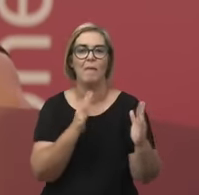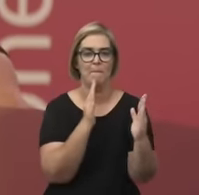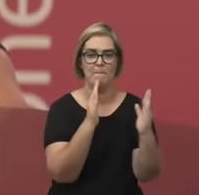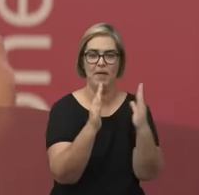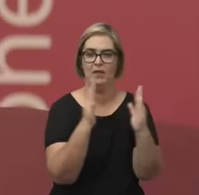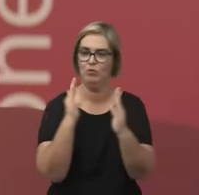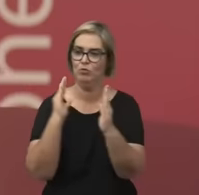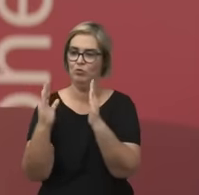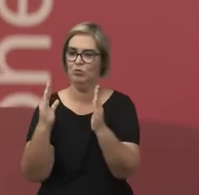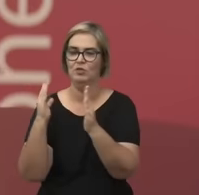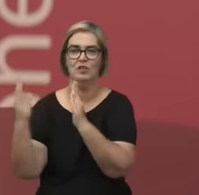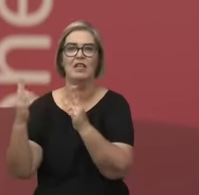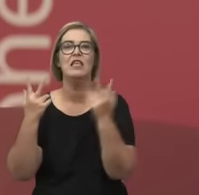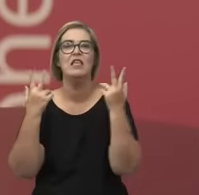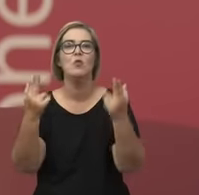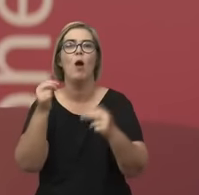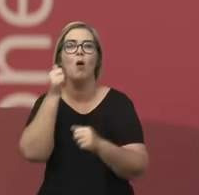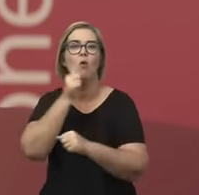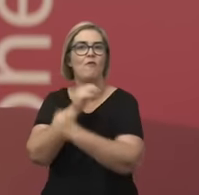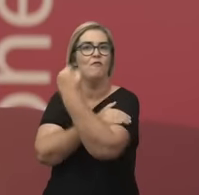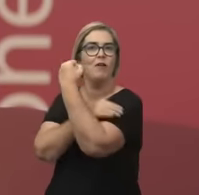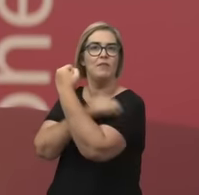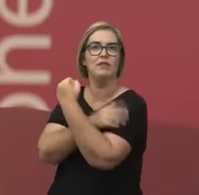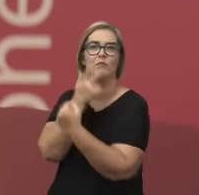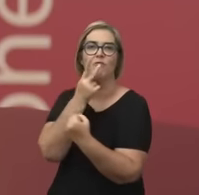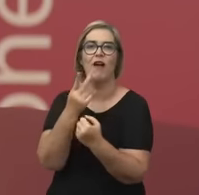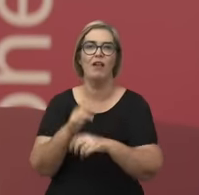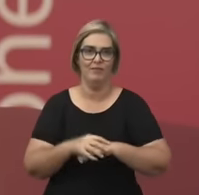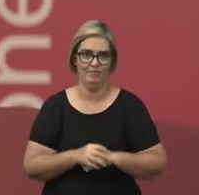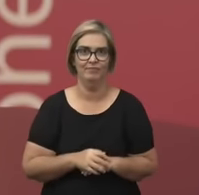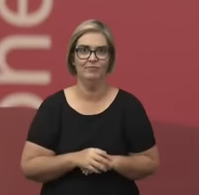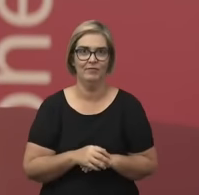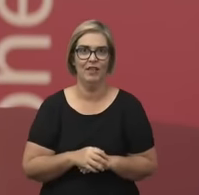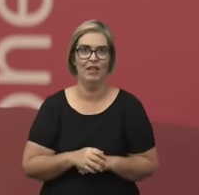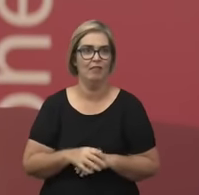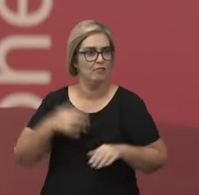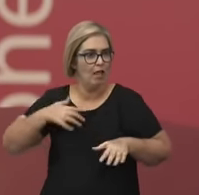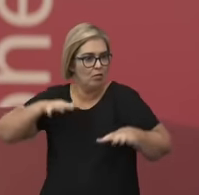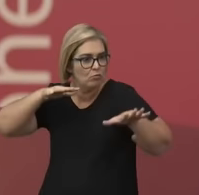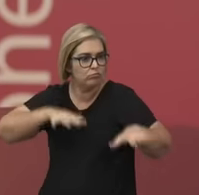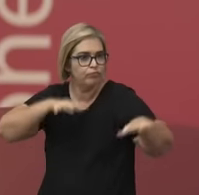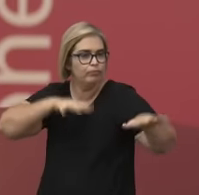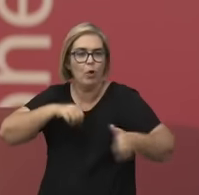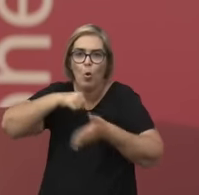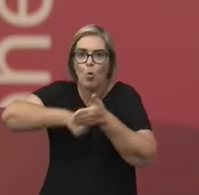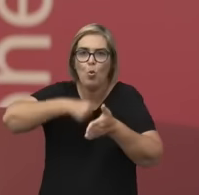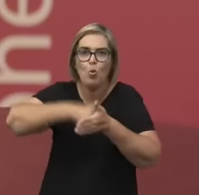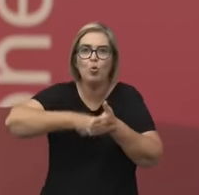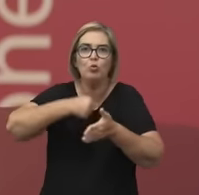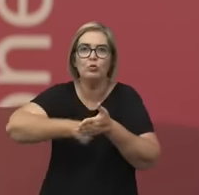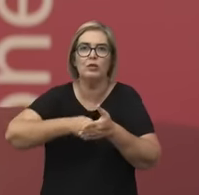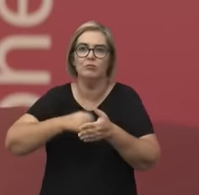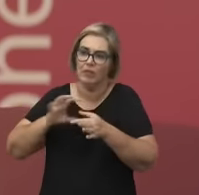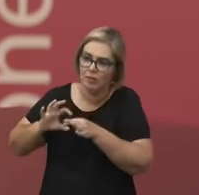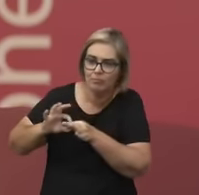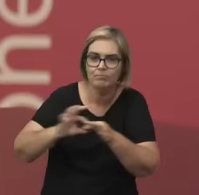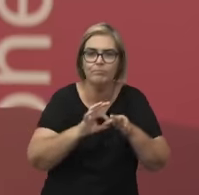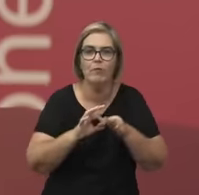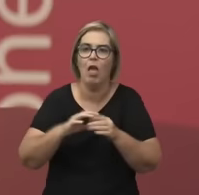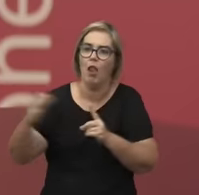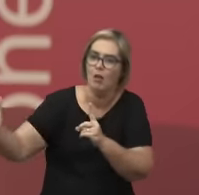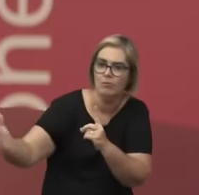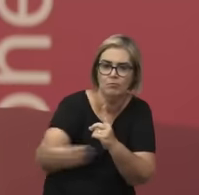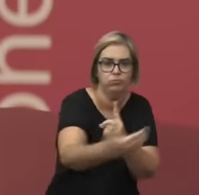Tem um impacto maior e aí, nesse sentido, o movimento acolhe também. E é por isso que ele é tão potente, né? Porque ele acolhe.